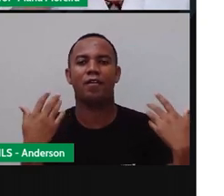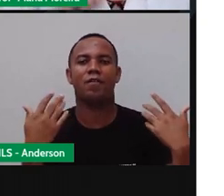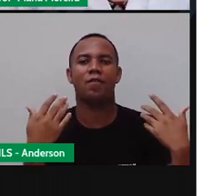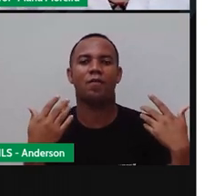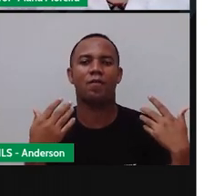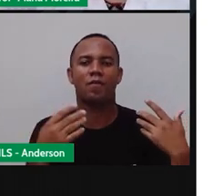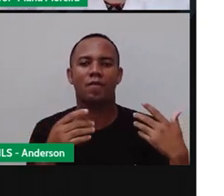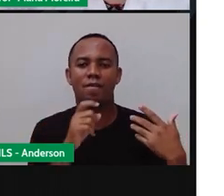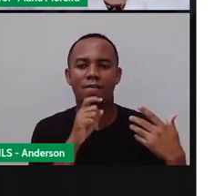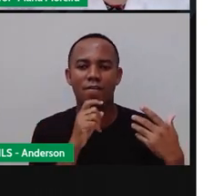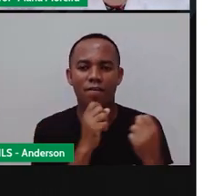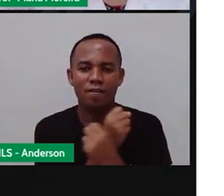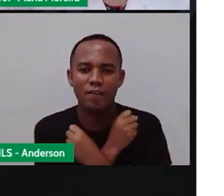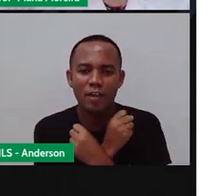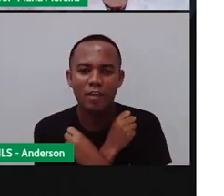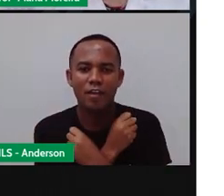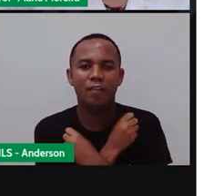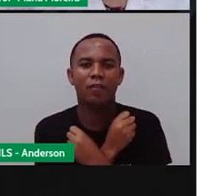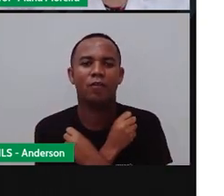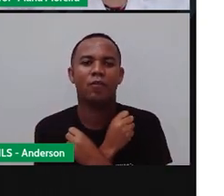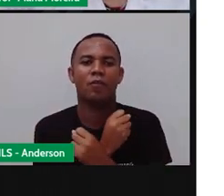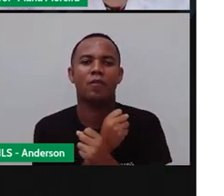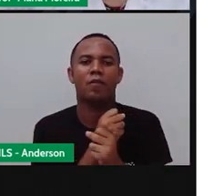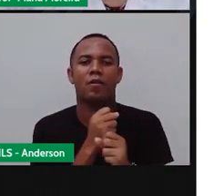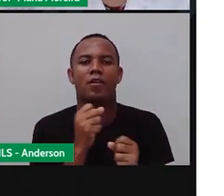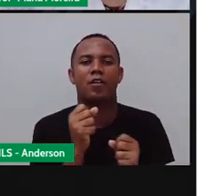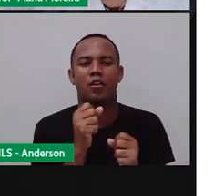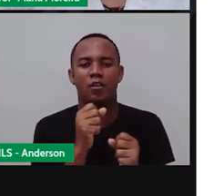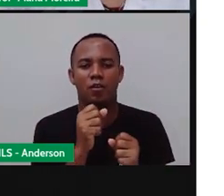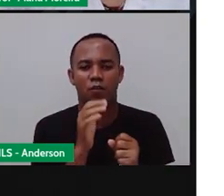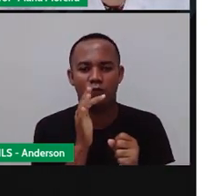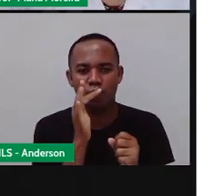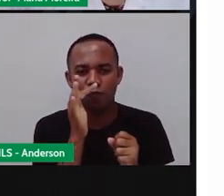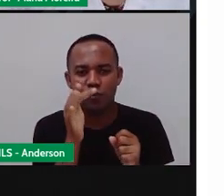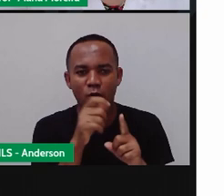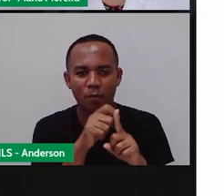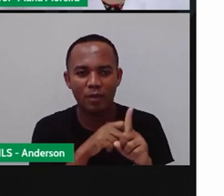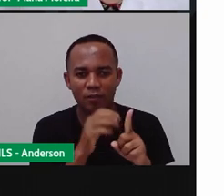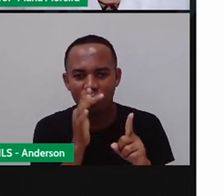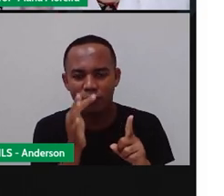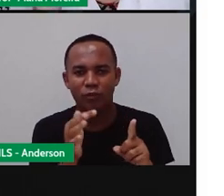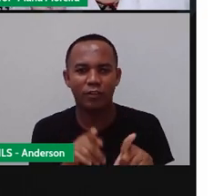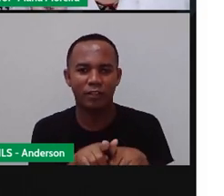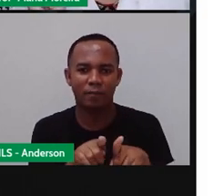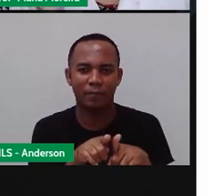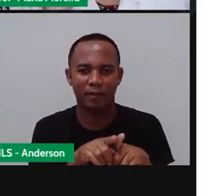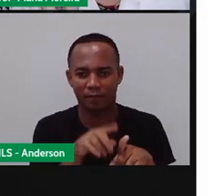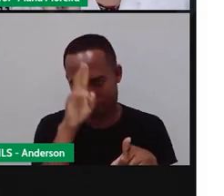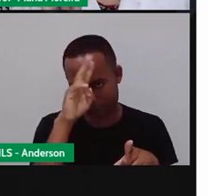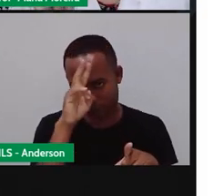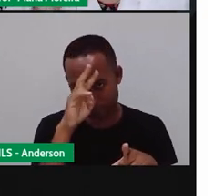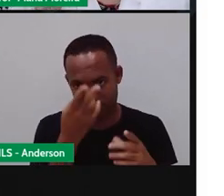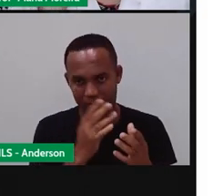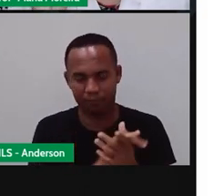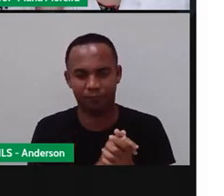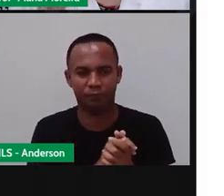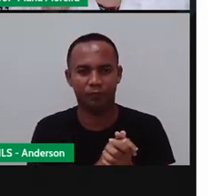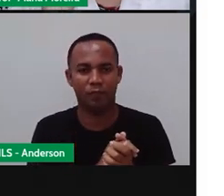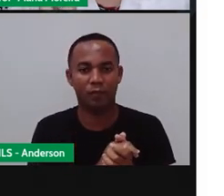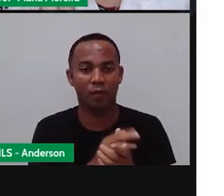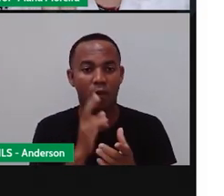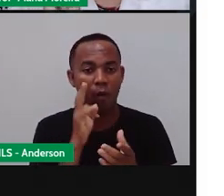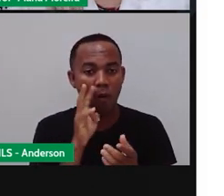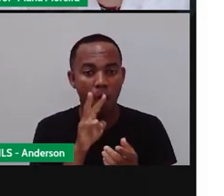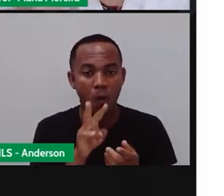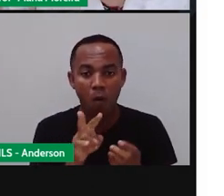Lembra que a PRO deixou, inclusive, uma atividade para vocês? Lembram? Eu tô lembrada. Que eu disse o quê? Olha, eu quero que